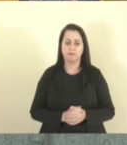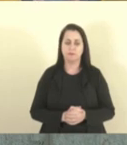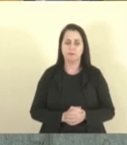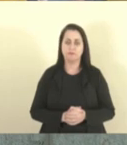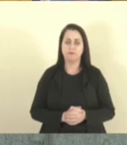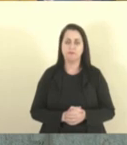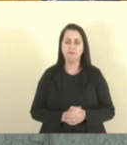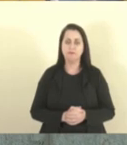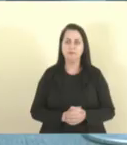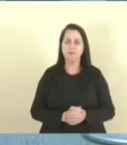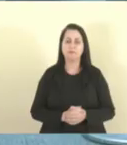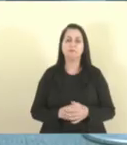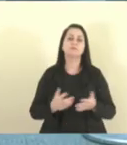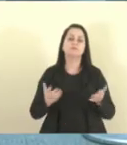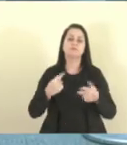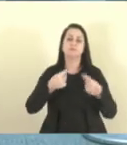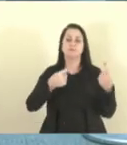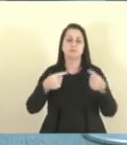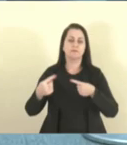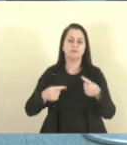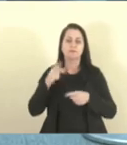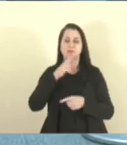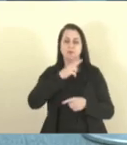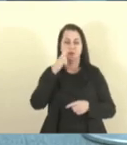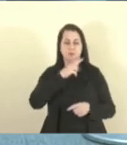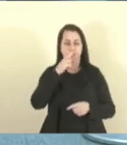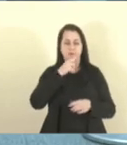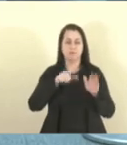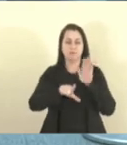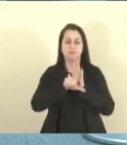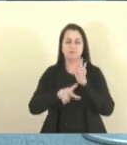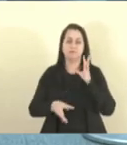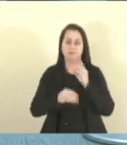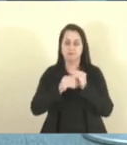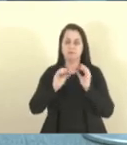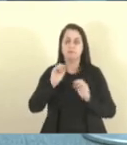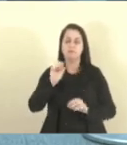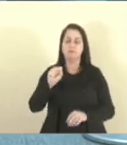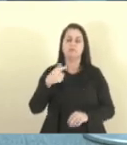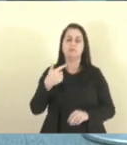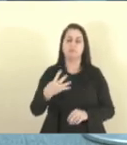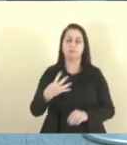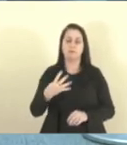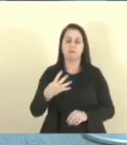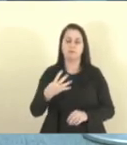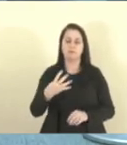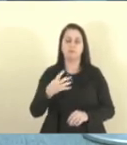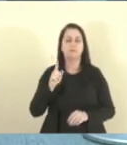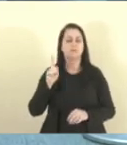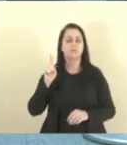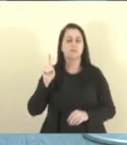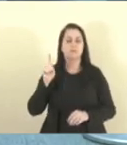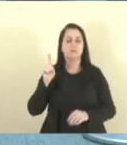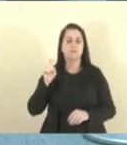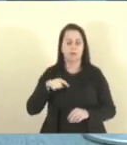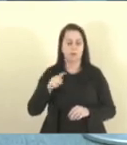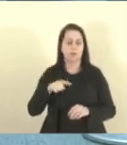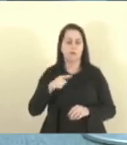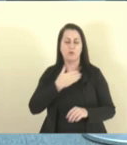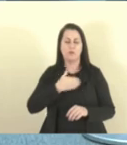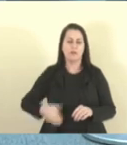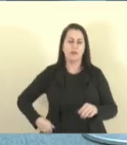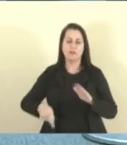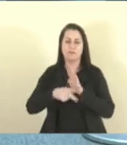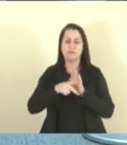Presidente, recebo a matéria de discussão única em regime de urgência, projeto de lei complementar 0824, oriundo de mensagem governamental 102